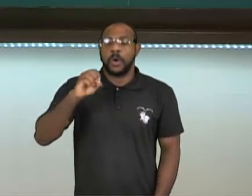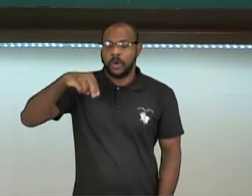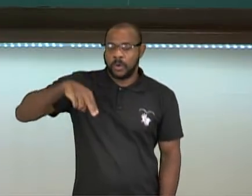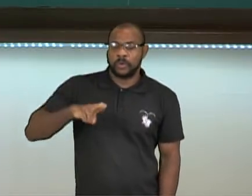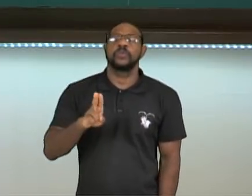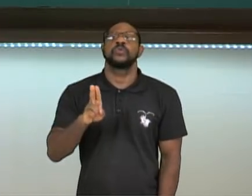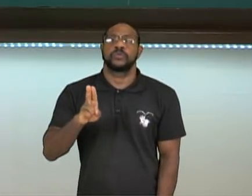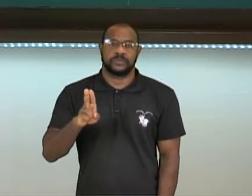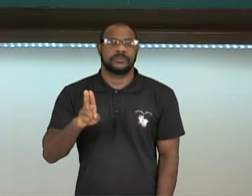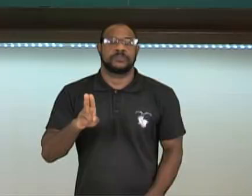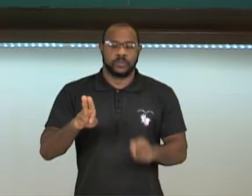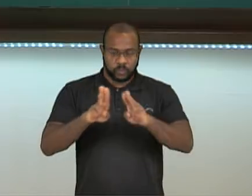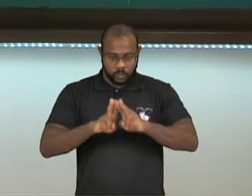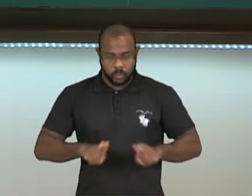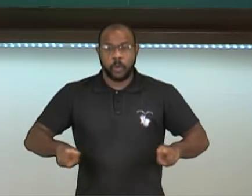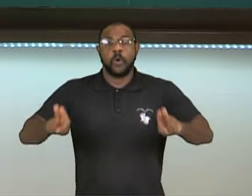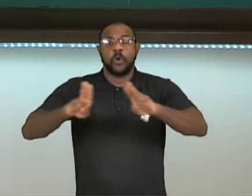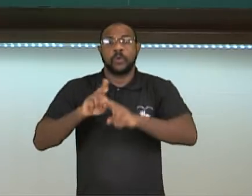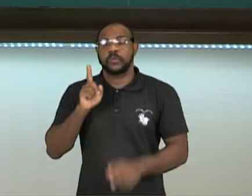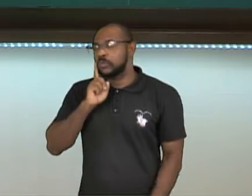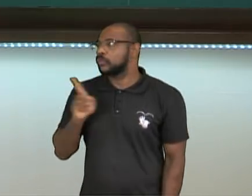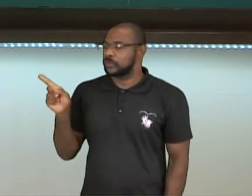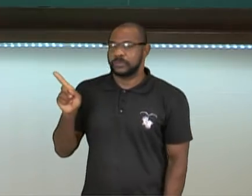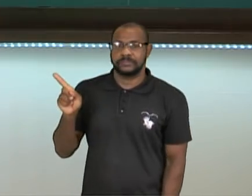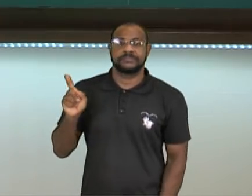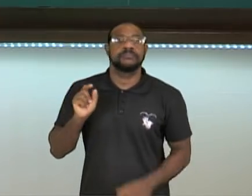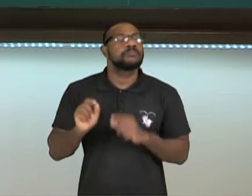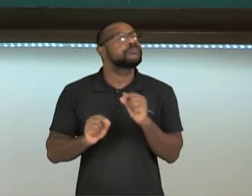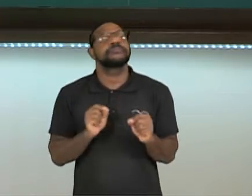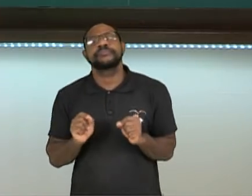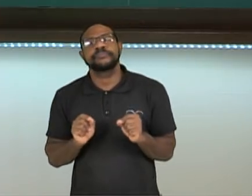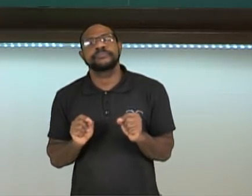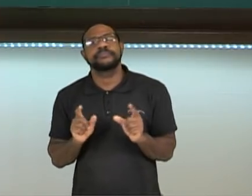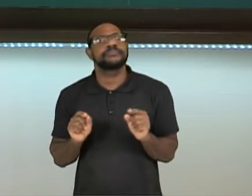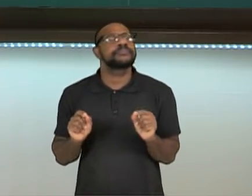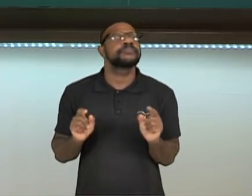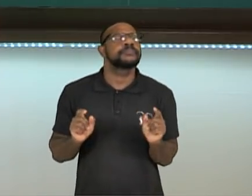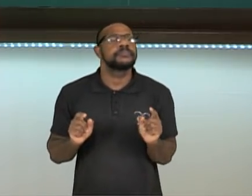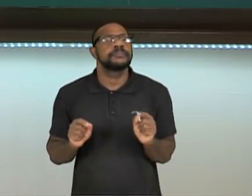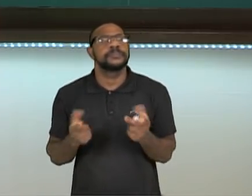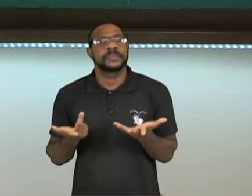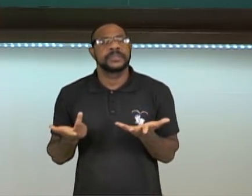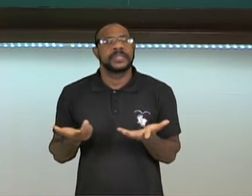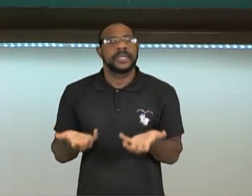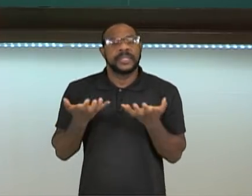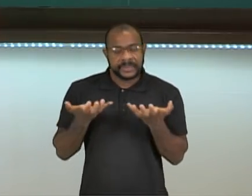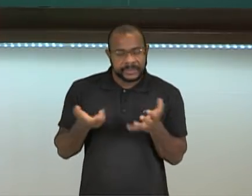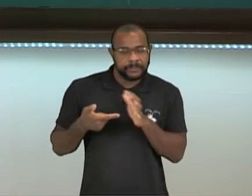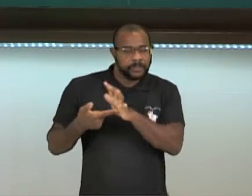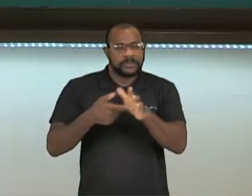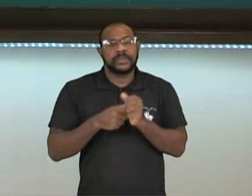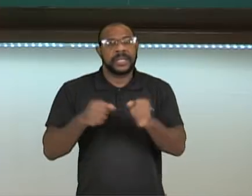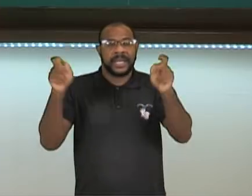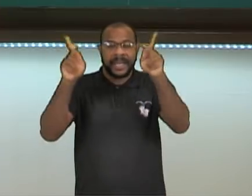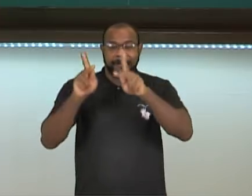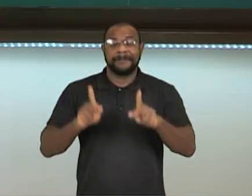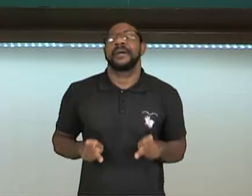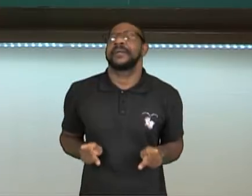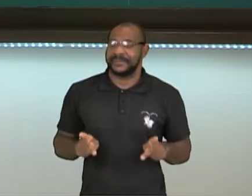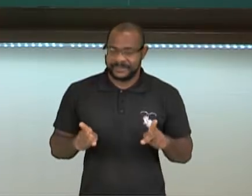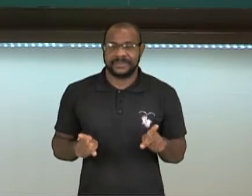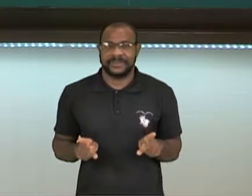das Nações Unidas. Surgiu com o objetivo de quê? Estabelecer a paz entre as nações.